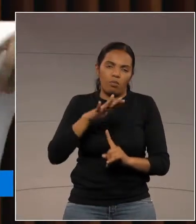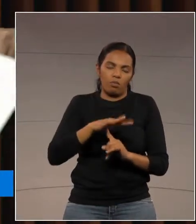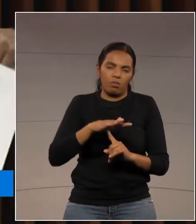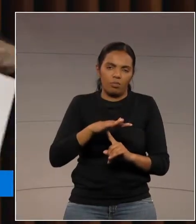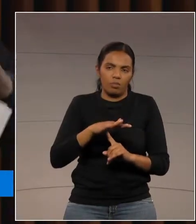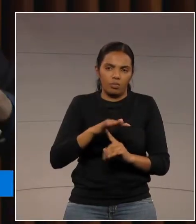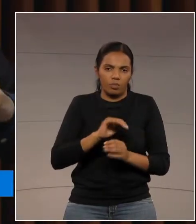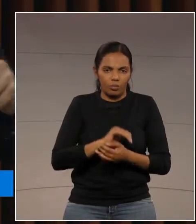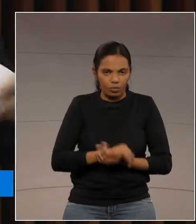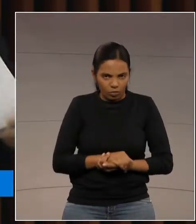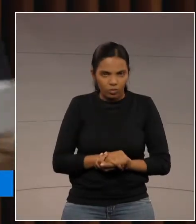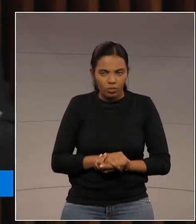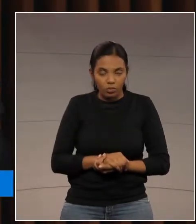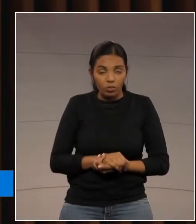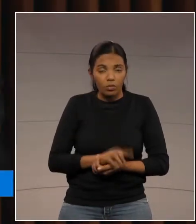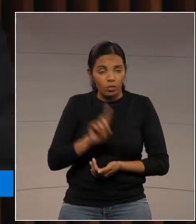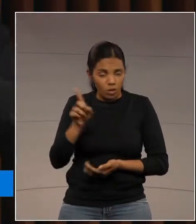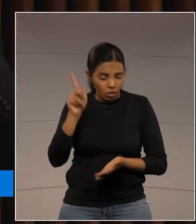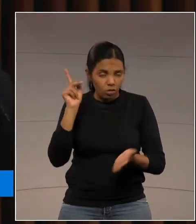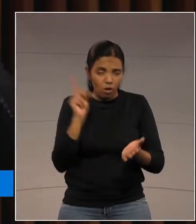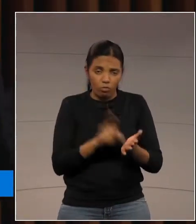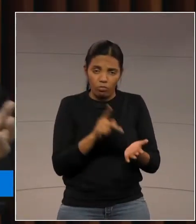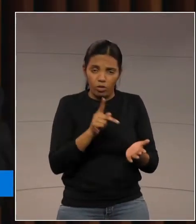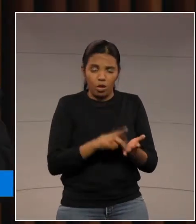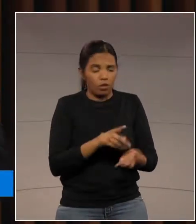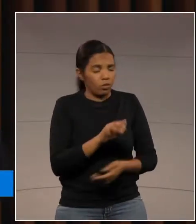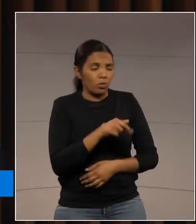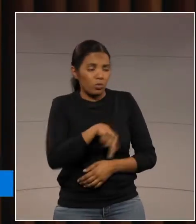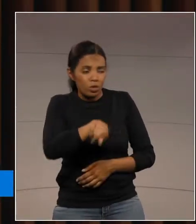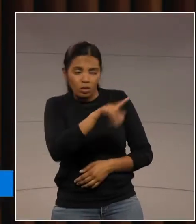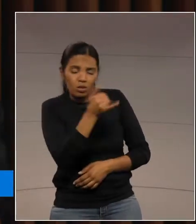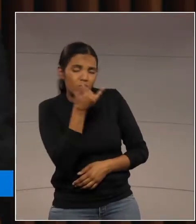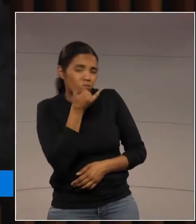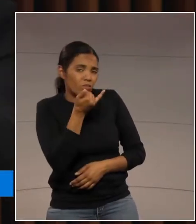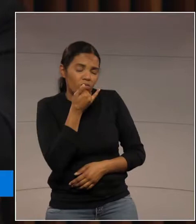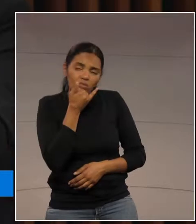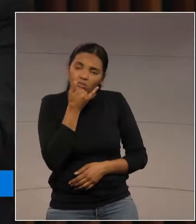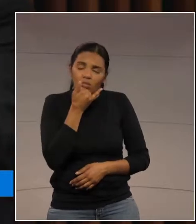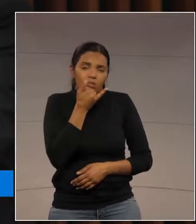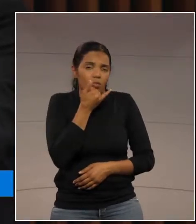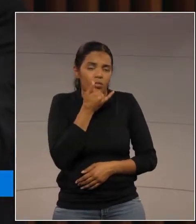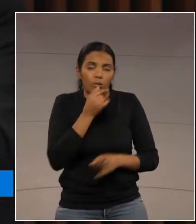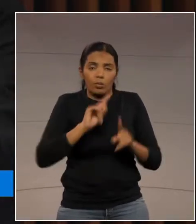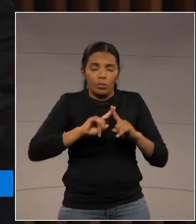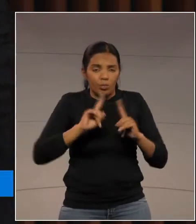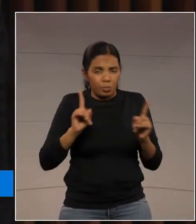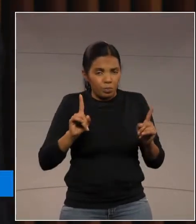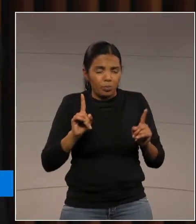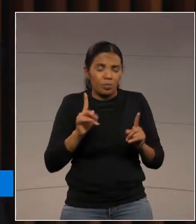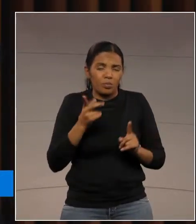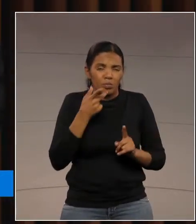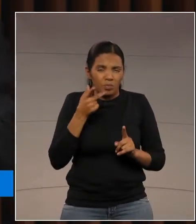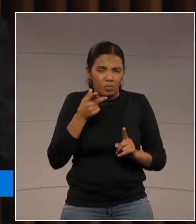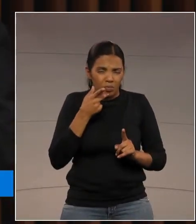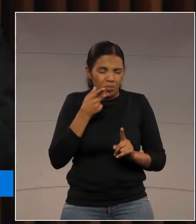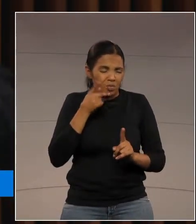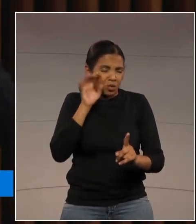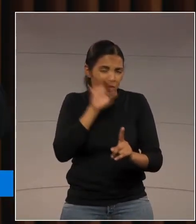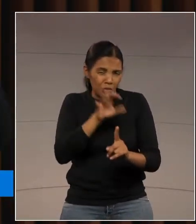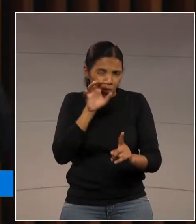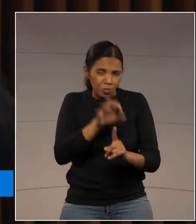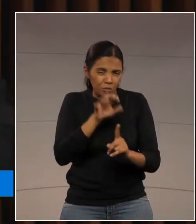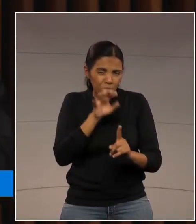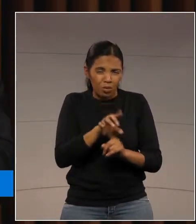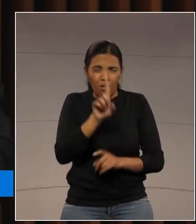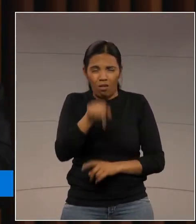Essa aqui é a realidade. Os senhores me desculpem, mas essa questão da doutrinação, uma falácia,